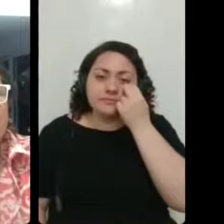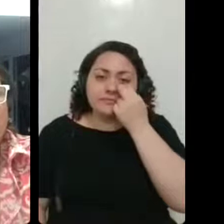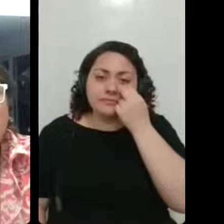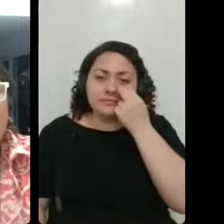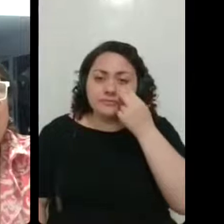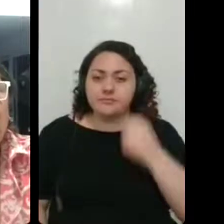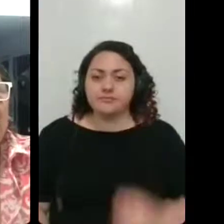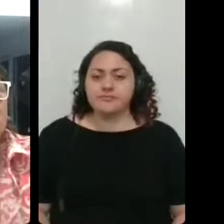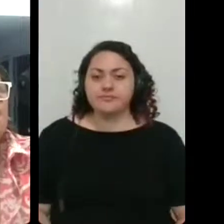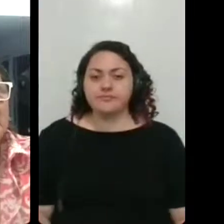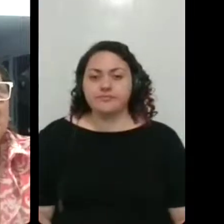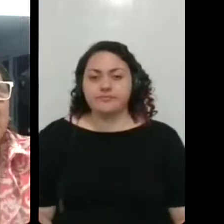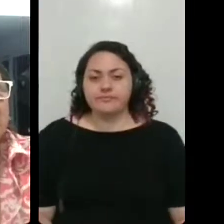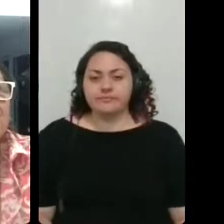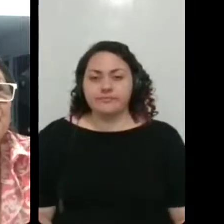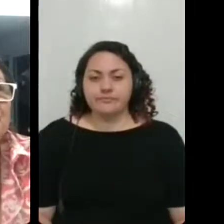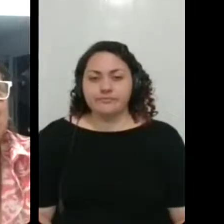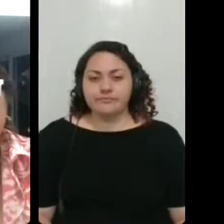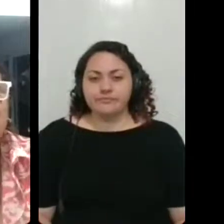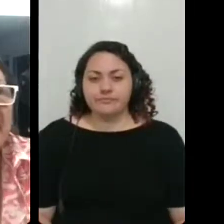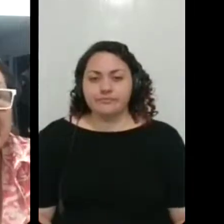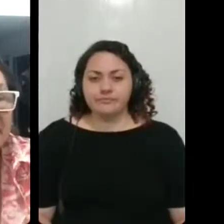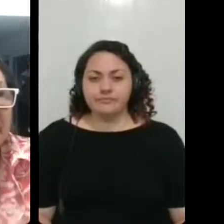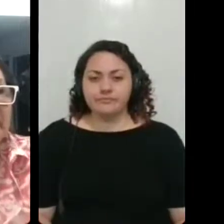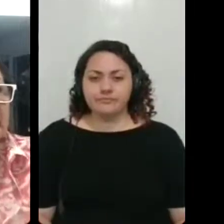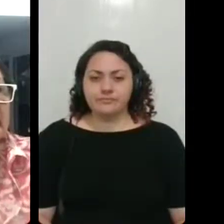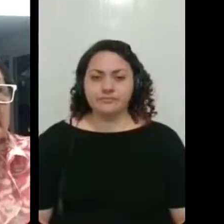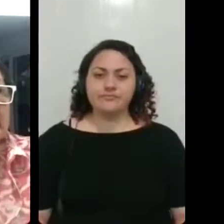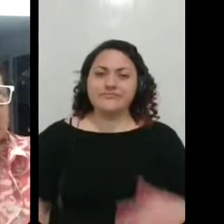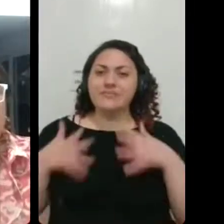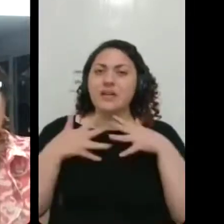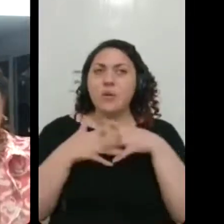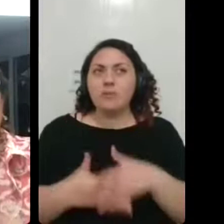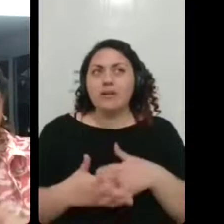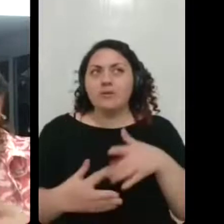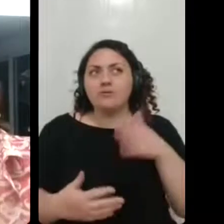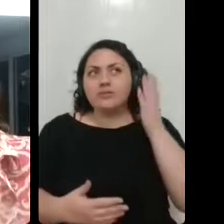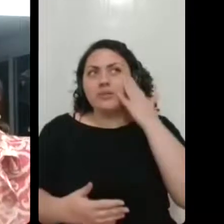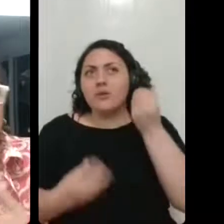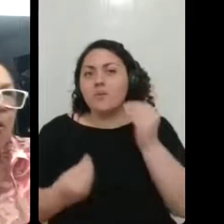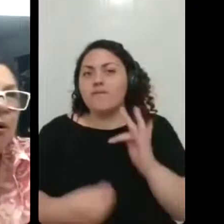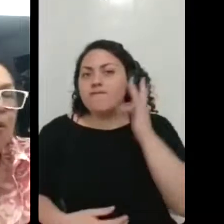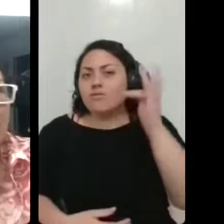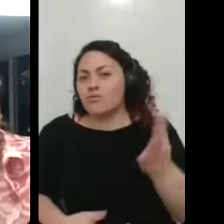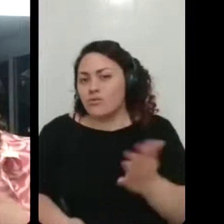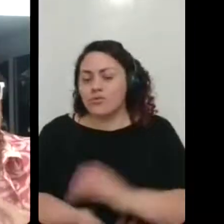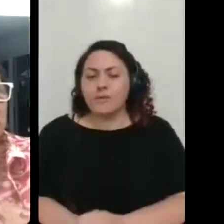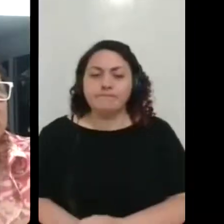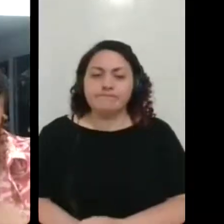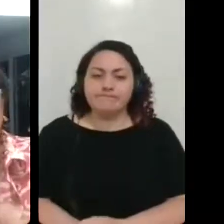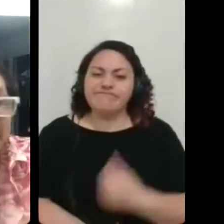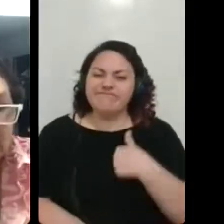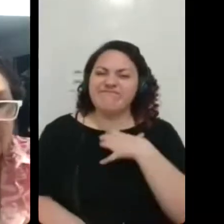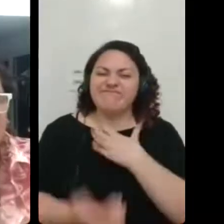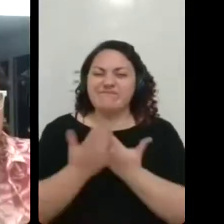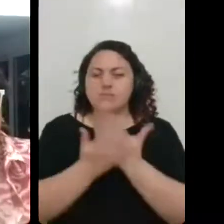é complicado, dizer como é que a gente vai levar isso a vida. Uma coisa que me incomodou ao mesmo